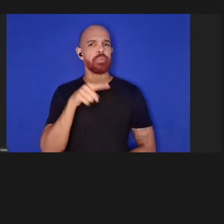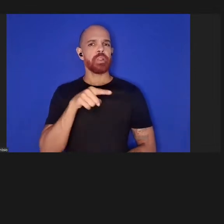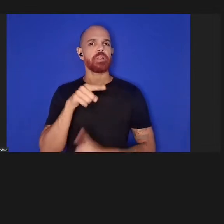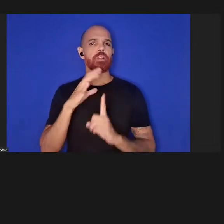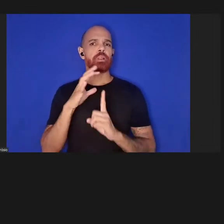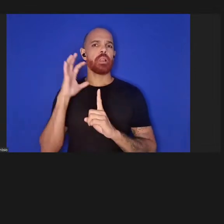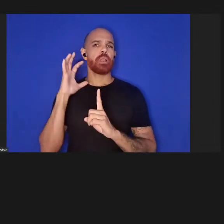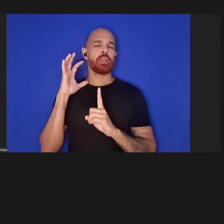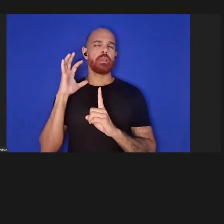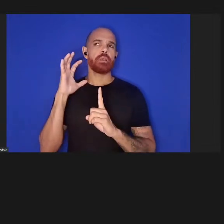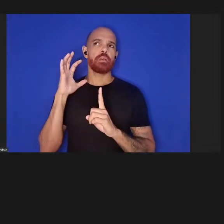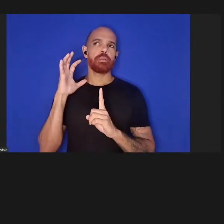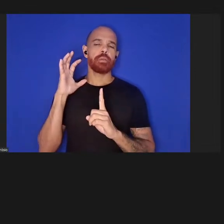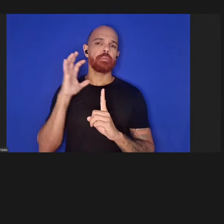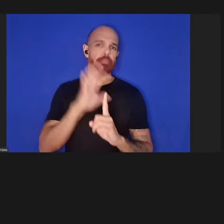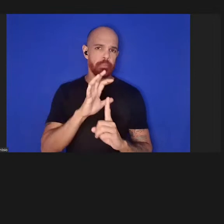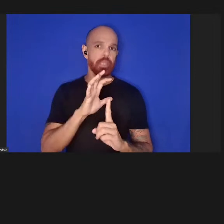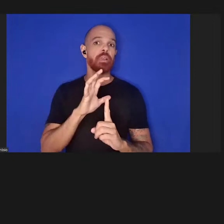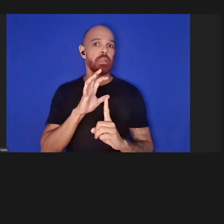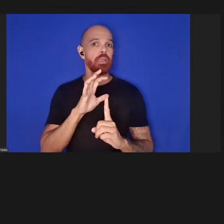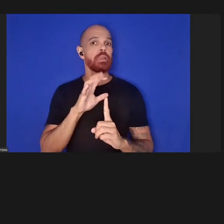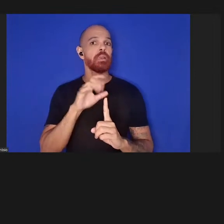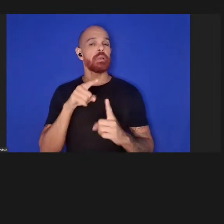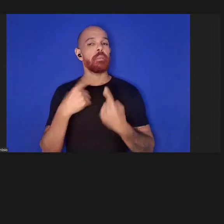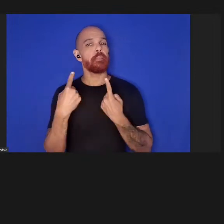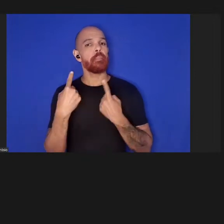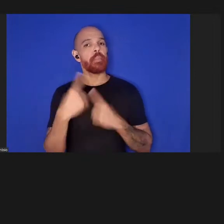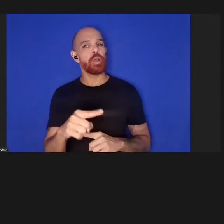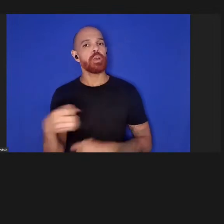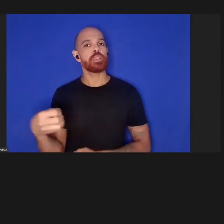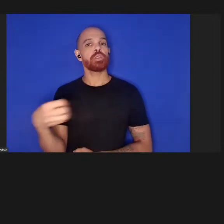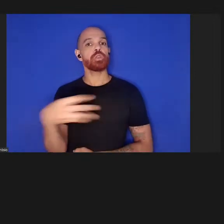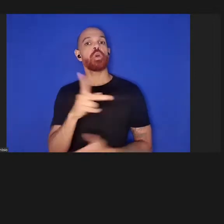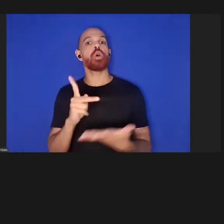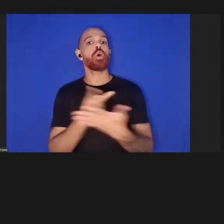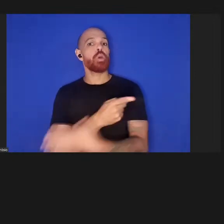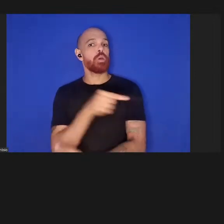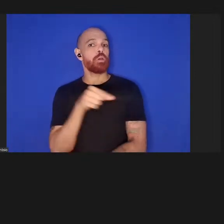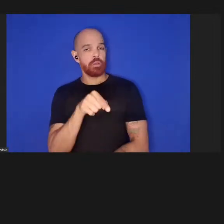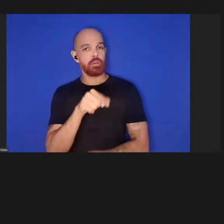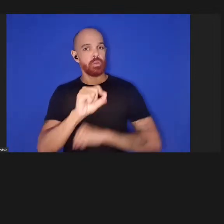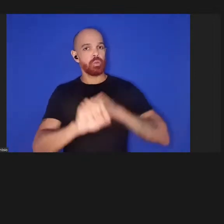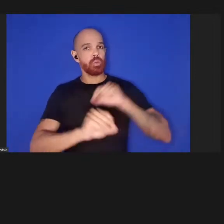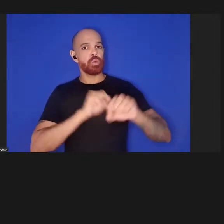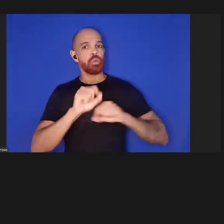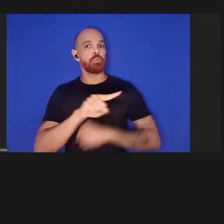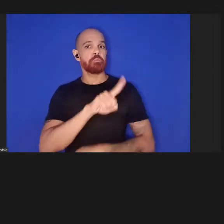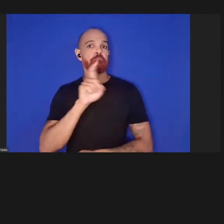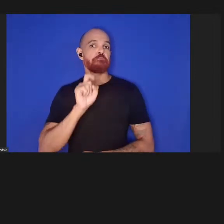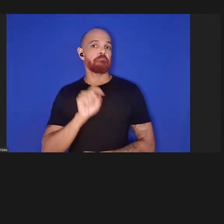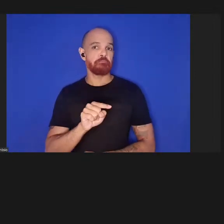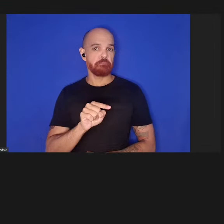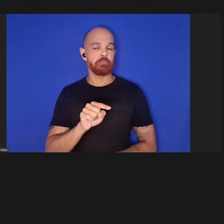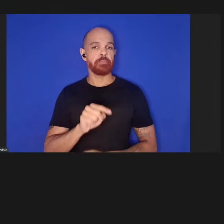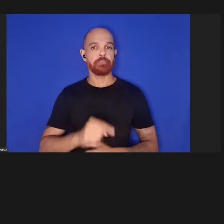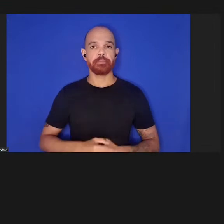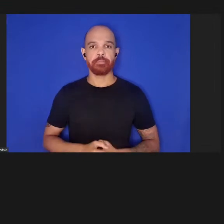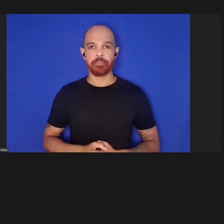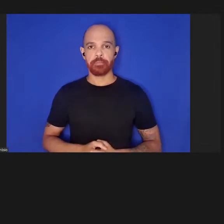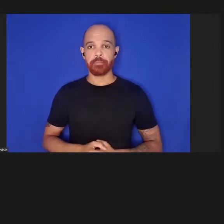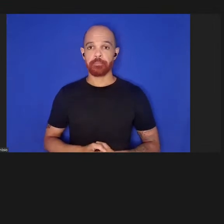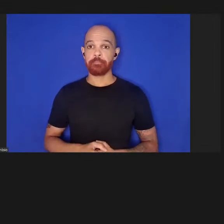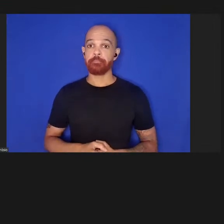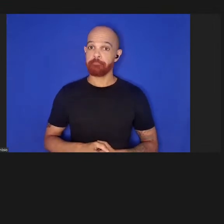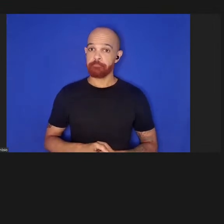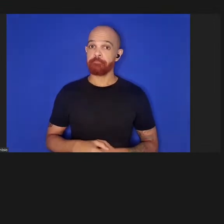esse impacto provocado por essa nova situação. e isso, pois, trata não